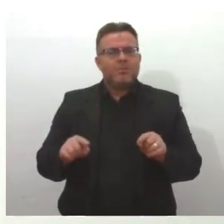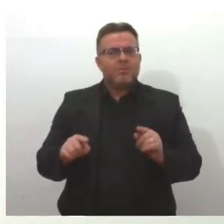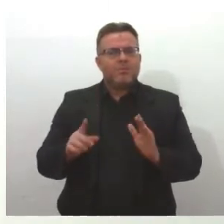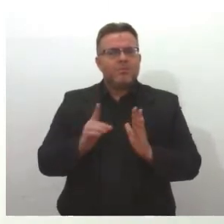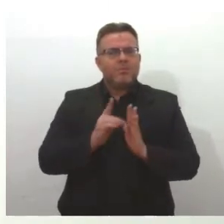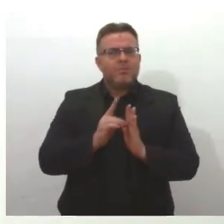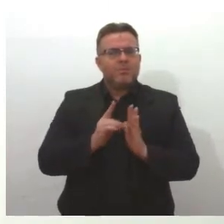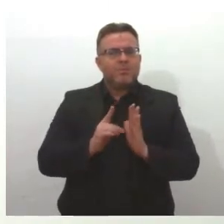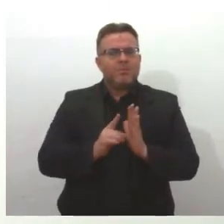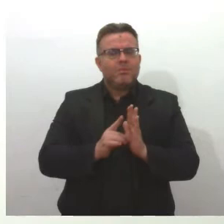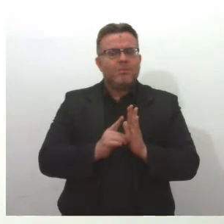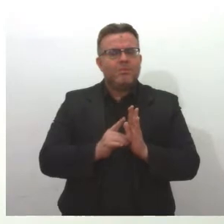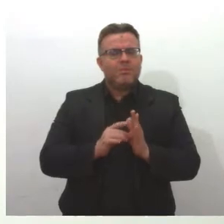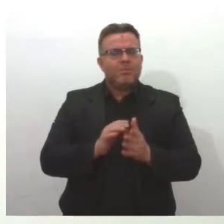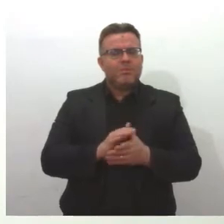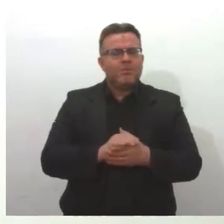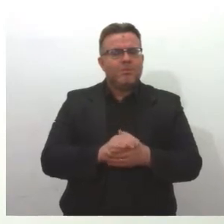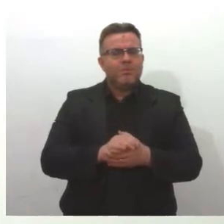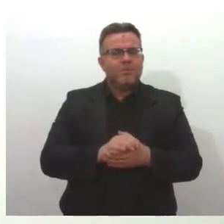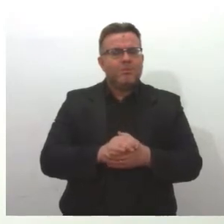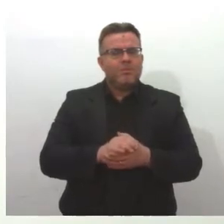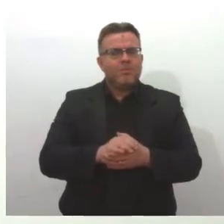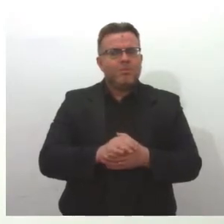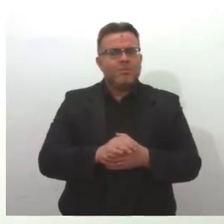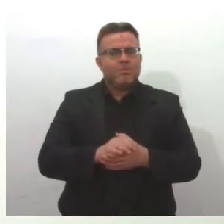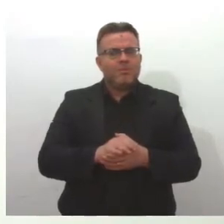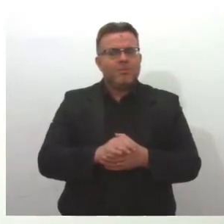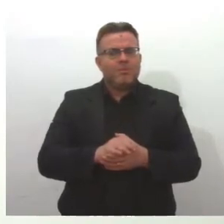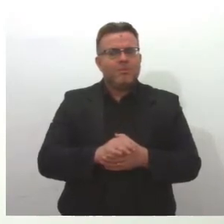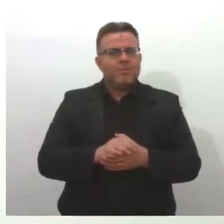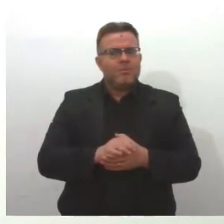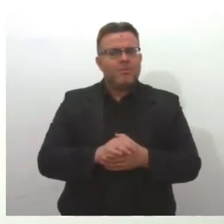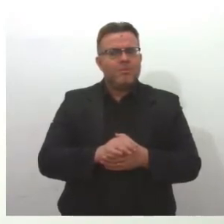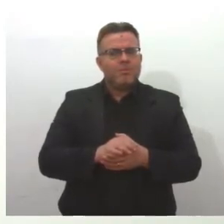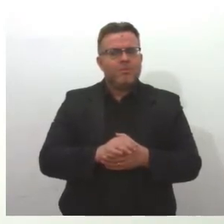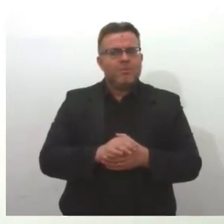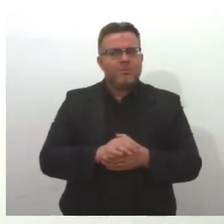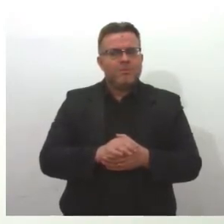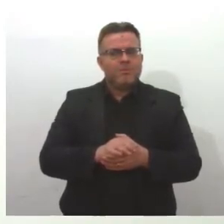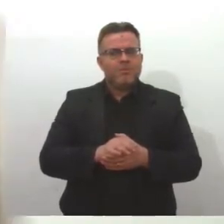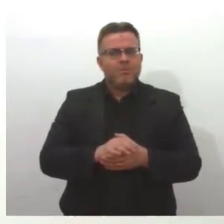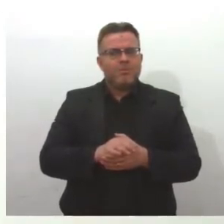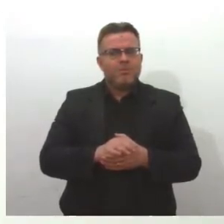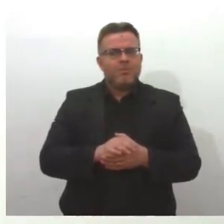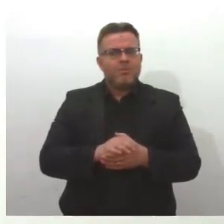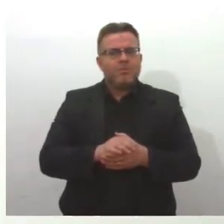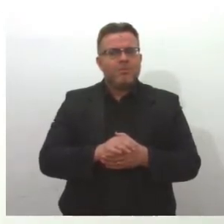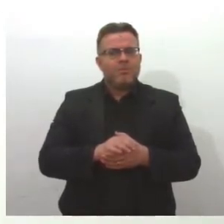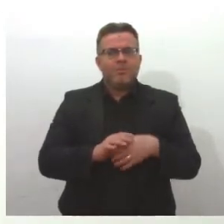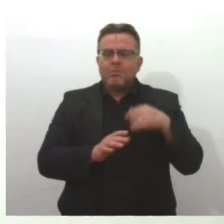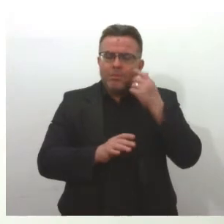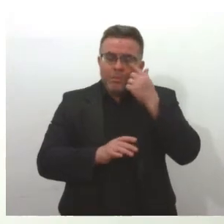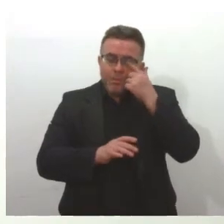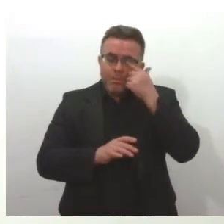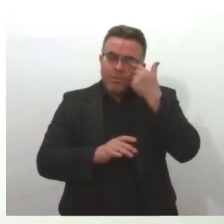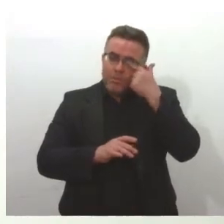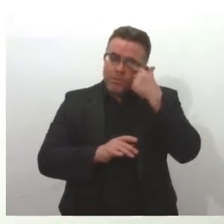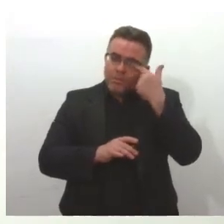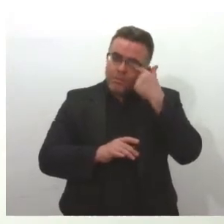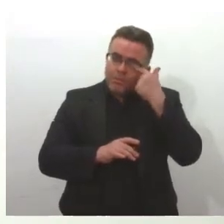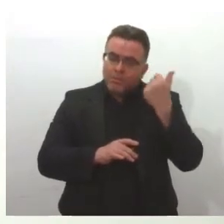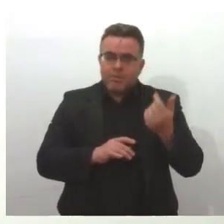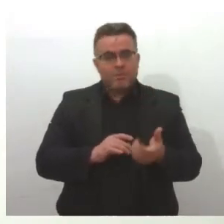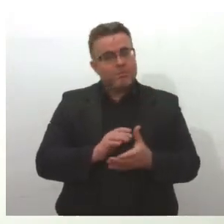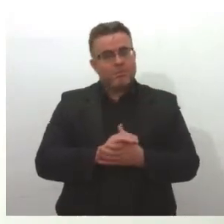vários documentos, ao total de 12 novos documentos é possível colocar na mesma carteira, a procura aumenta e o tempo